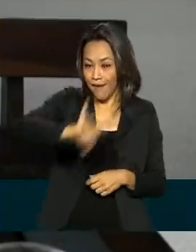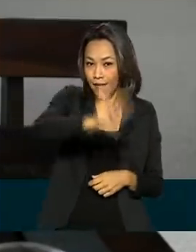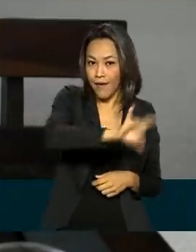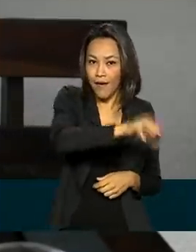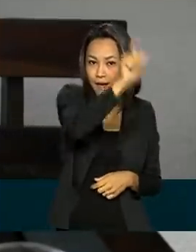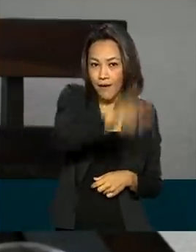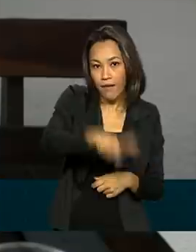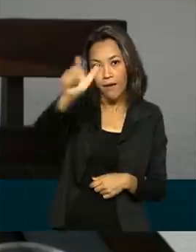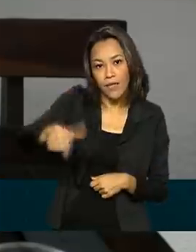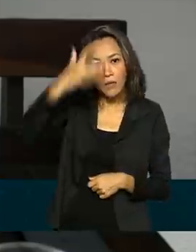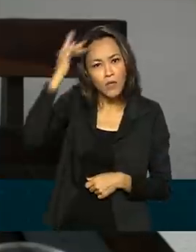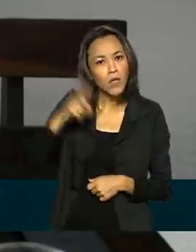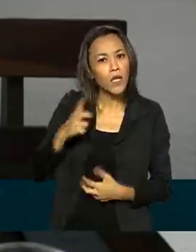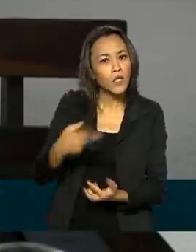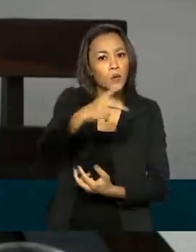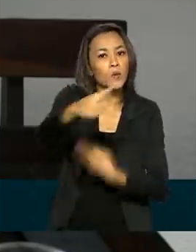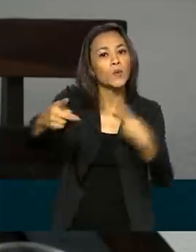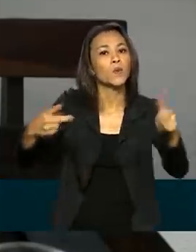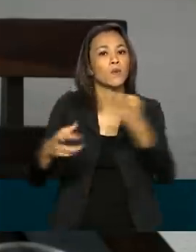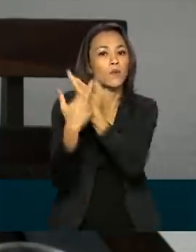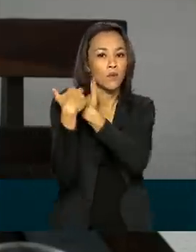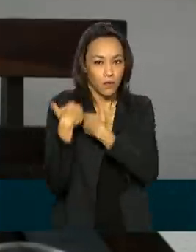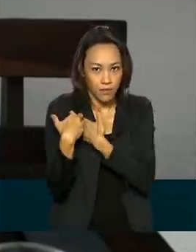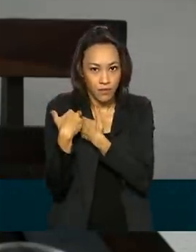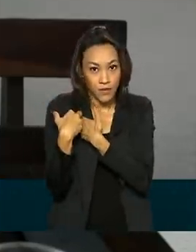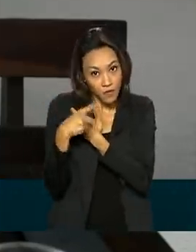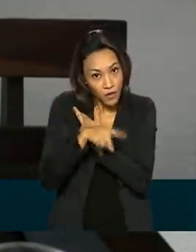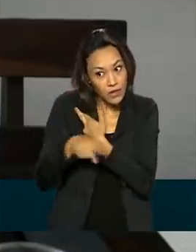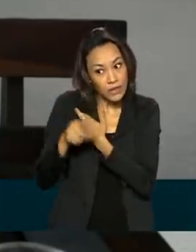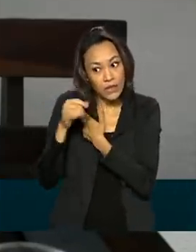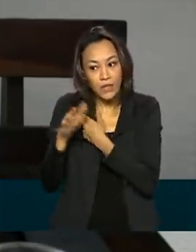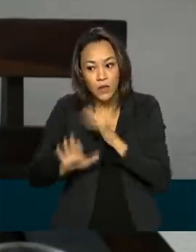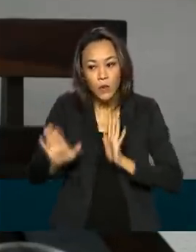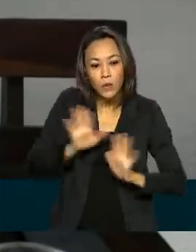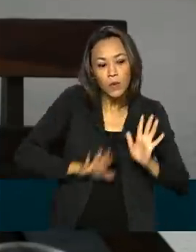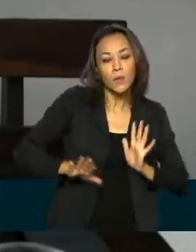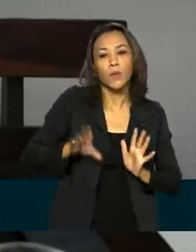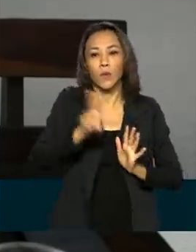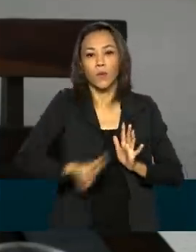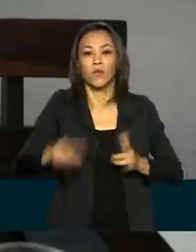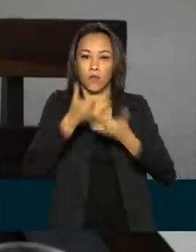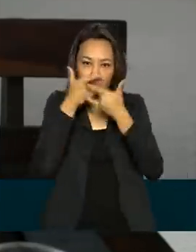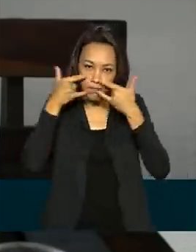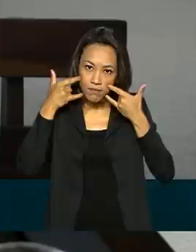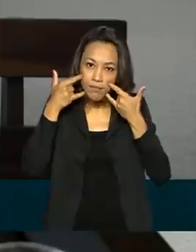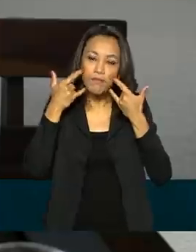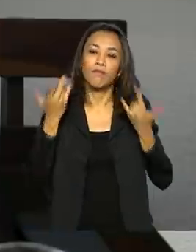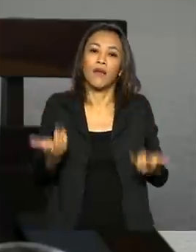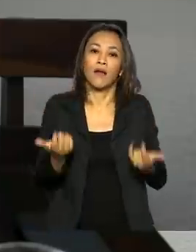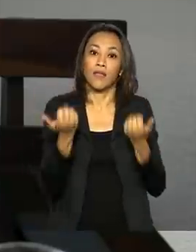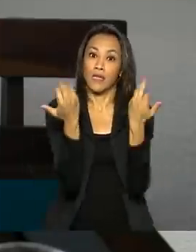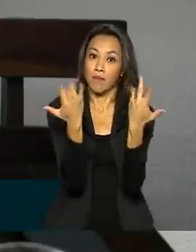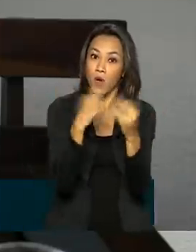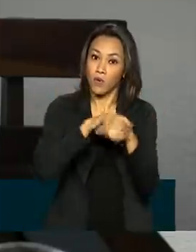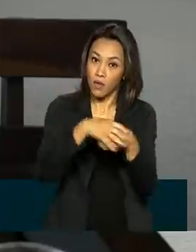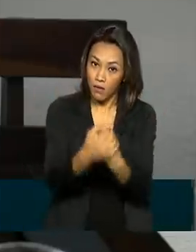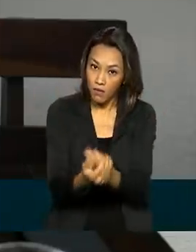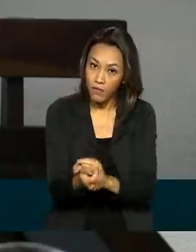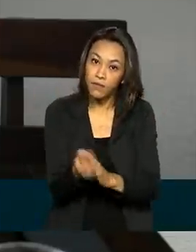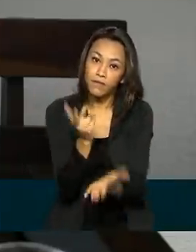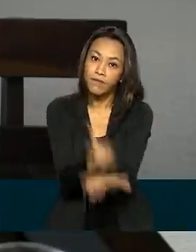faça a sua parte, sejam prevenidos, usem máscara, lavem suas mãos,